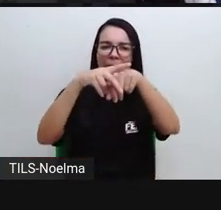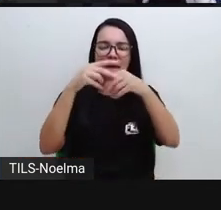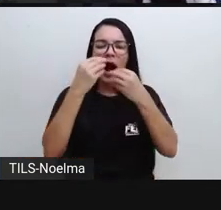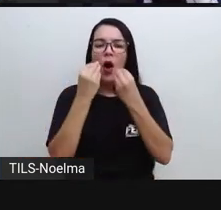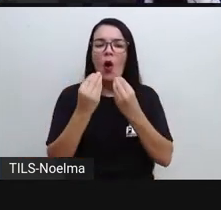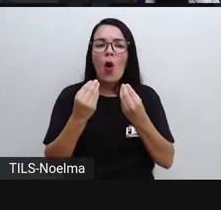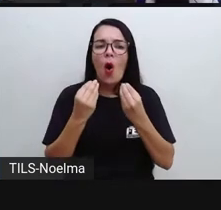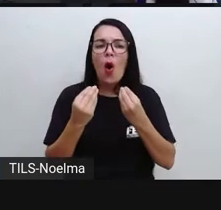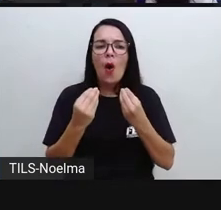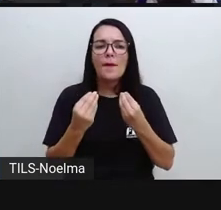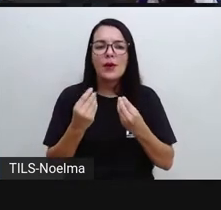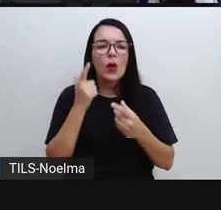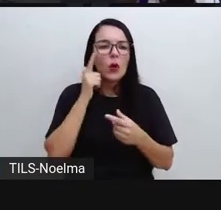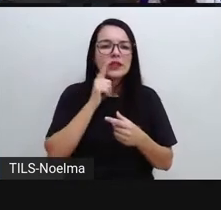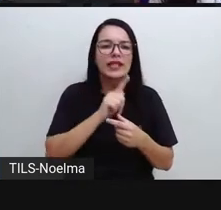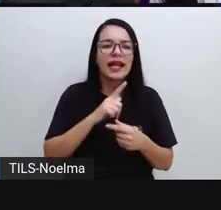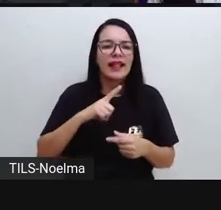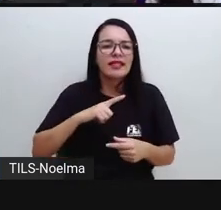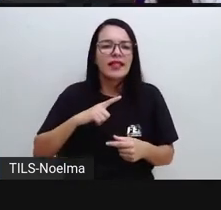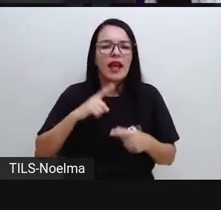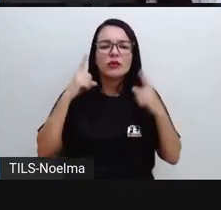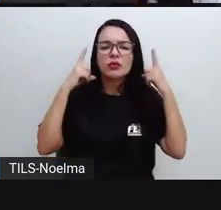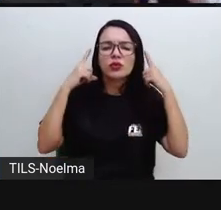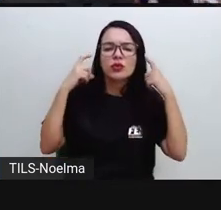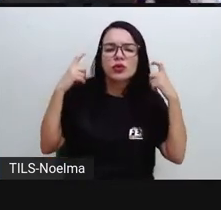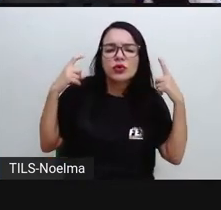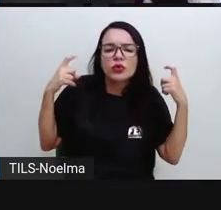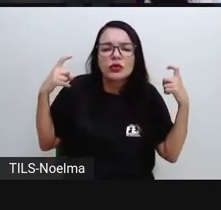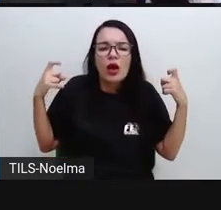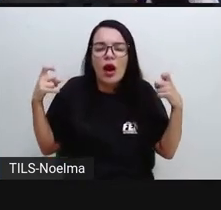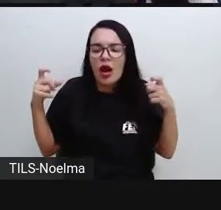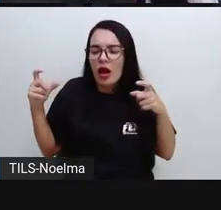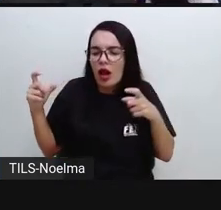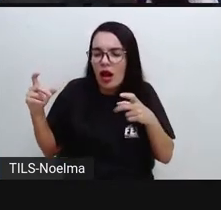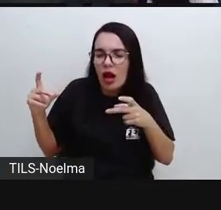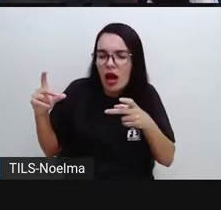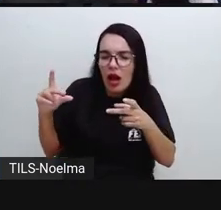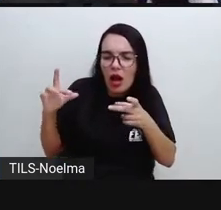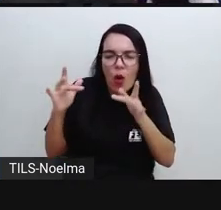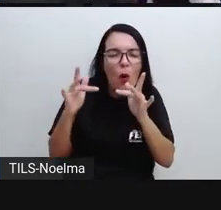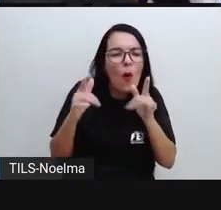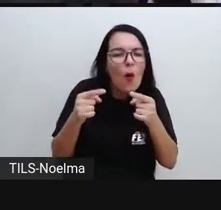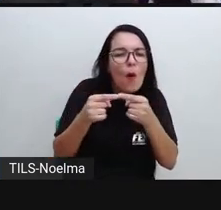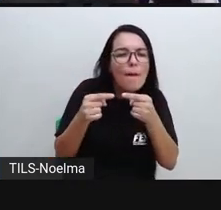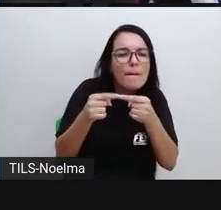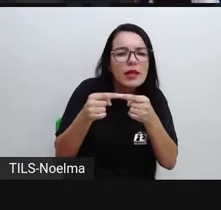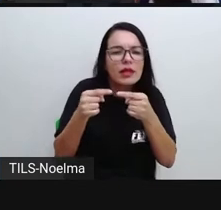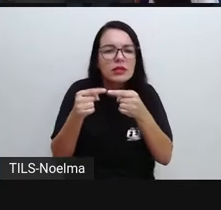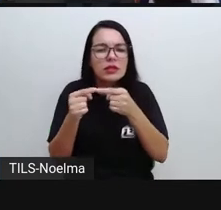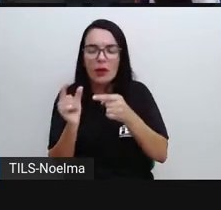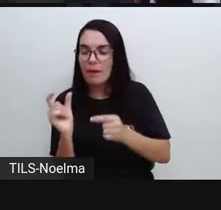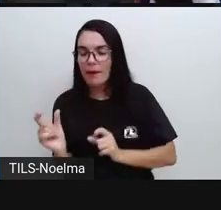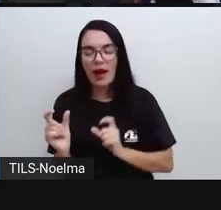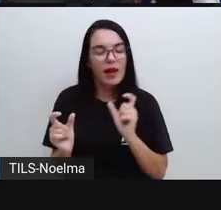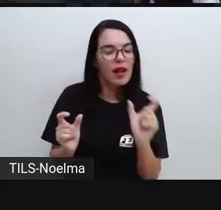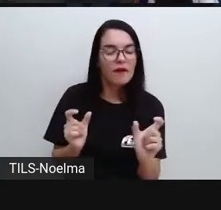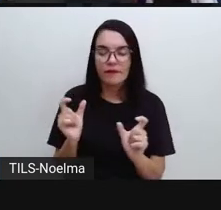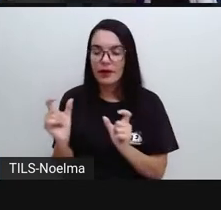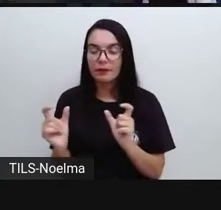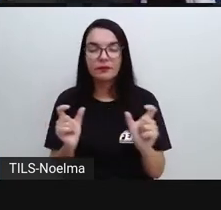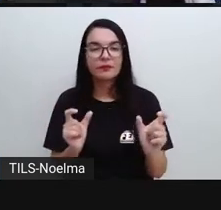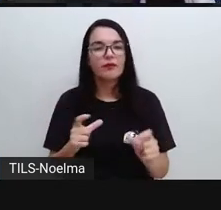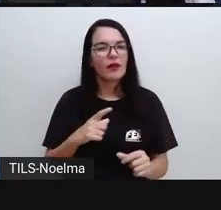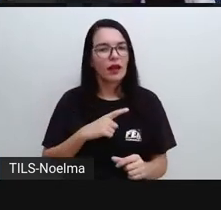A gente consegue essa sonoridade? A forma como são dispostas ali as palavras vão permitir essa